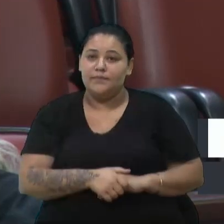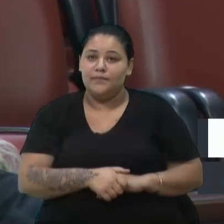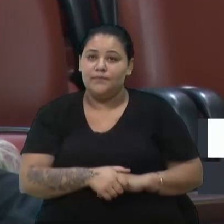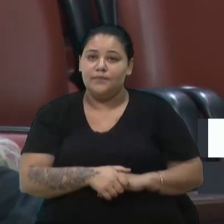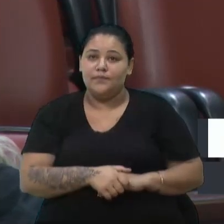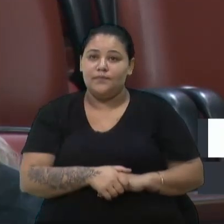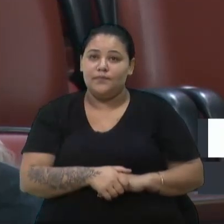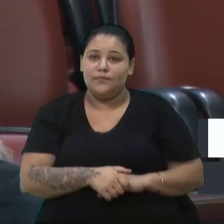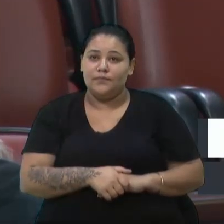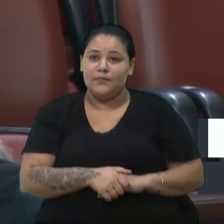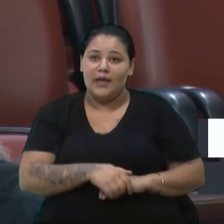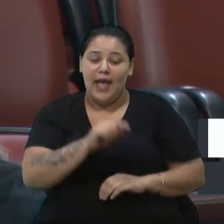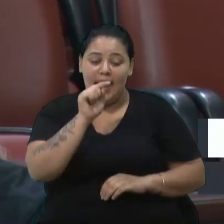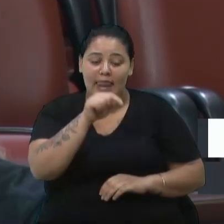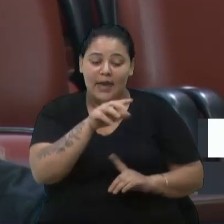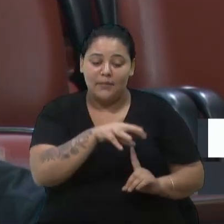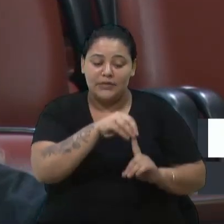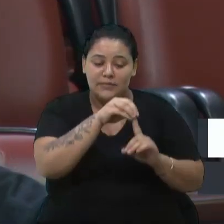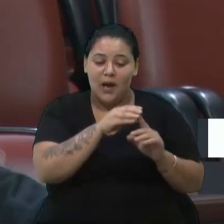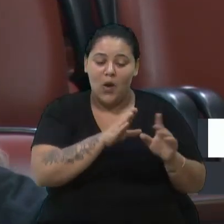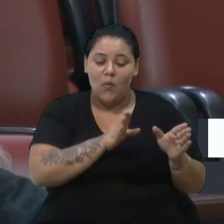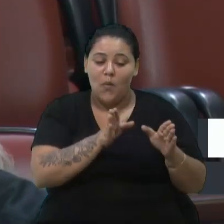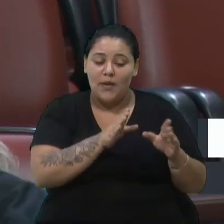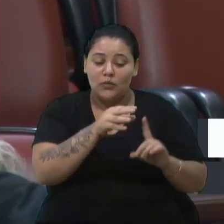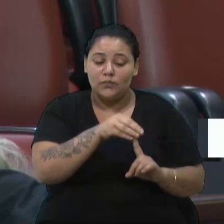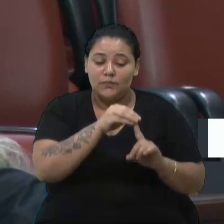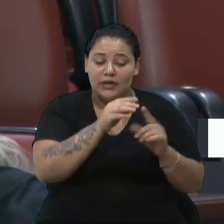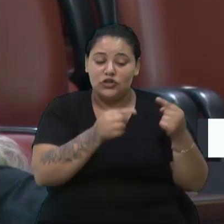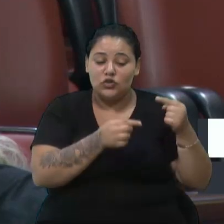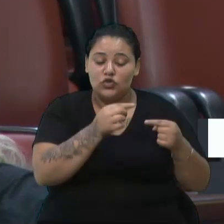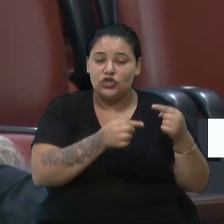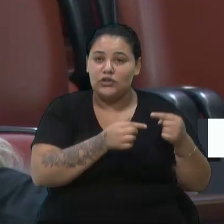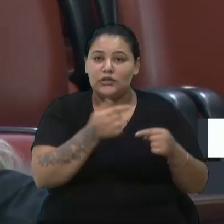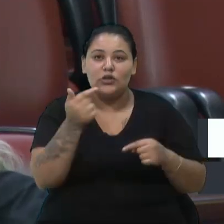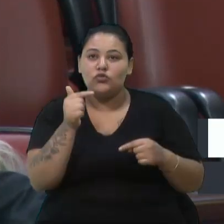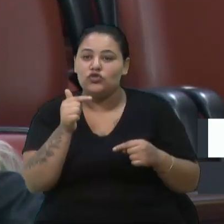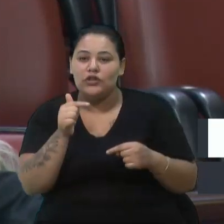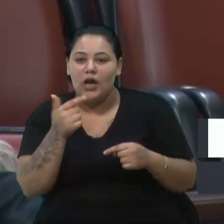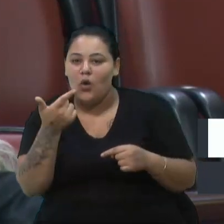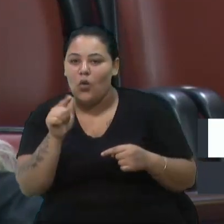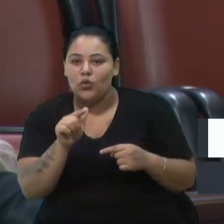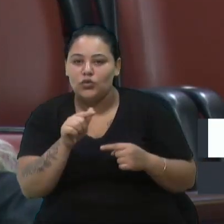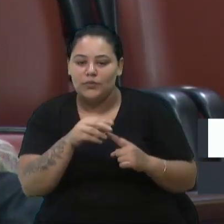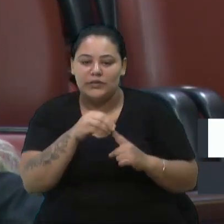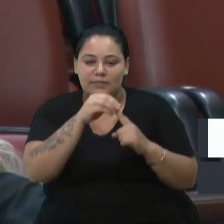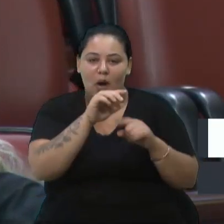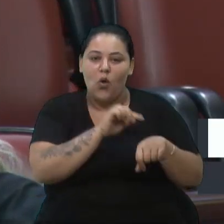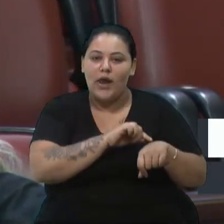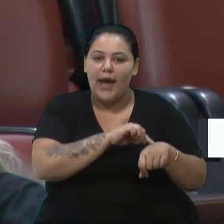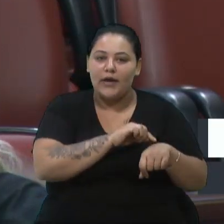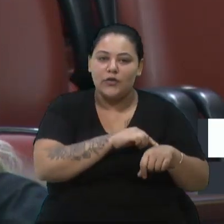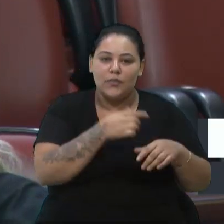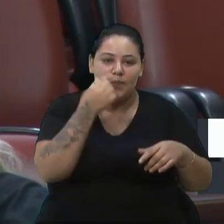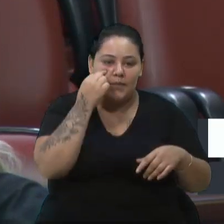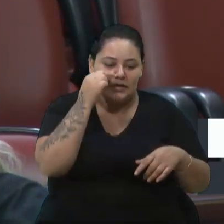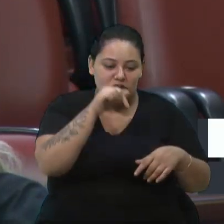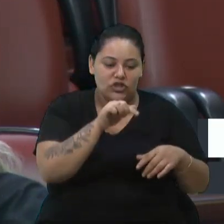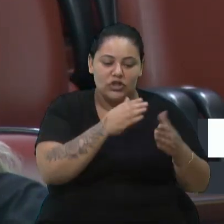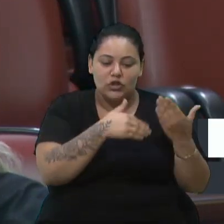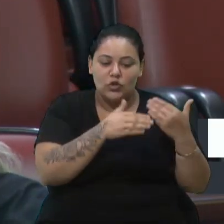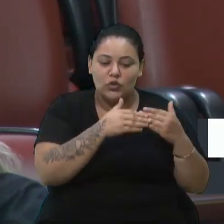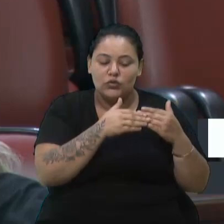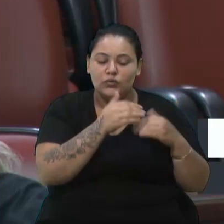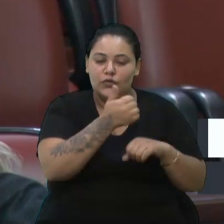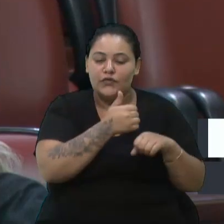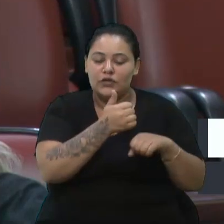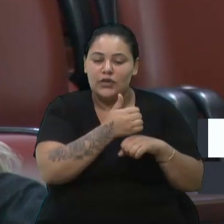Então, aquele era o momento principal no município de Caxias do Sul, não tinha outro momento principal para estar todos os profissionais da saúde que se interessam pelo